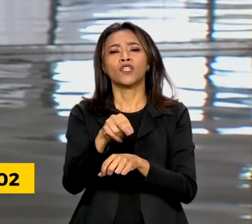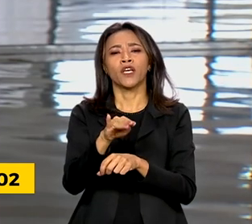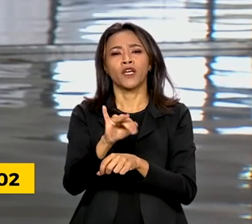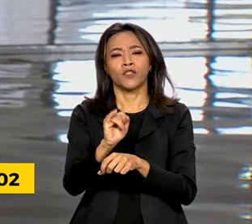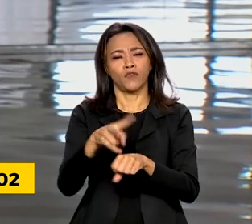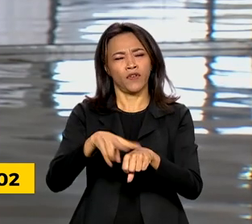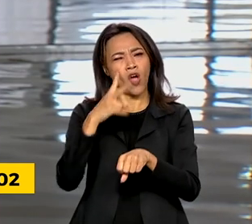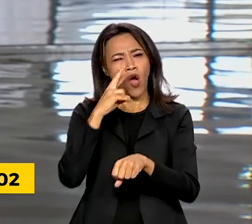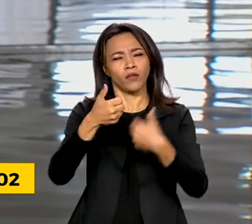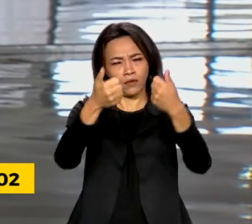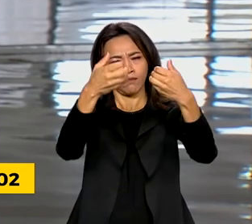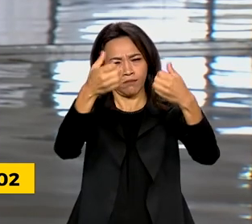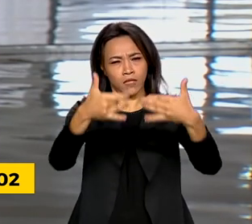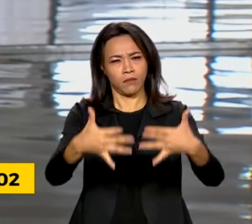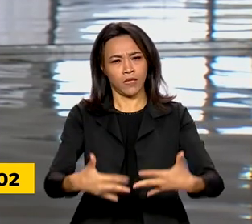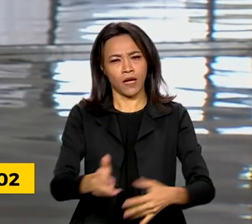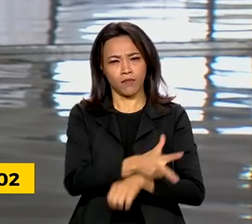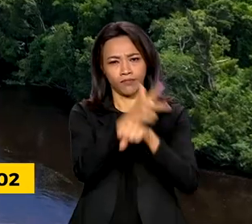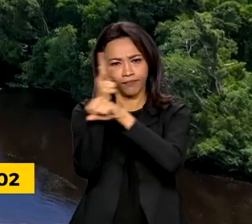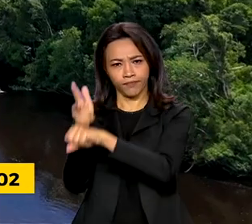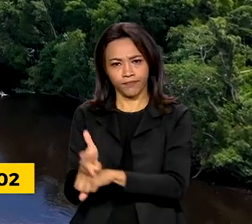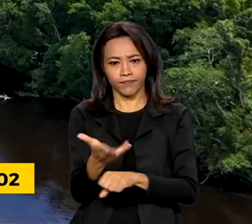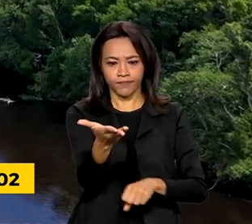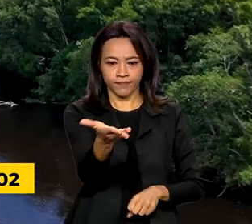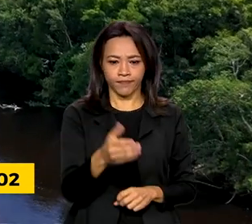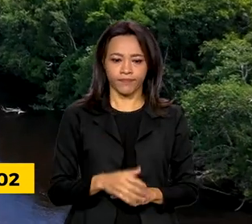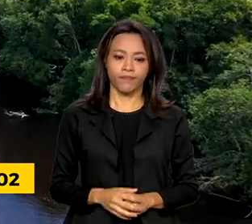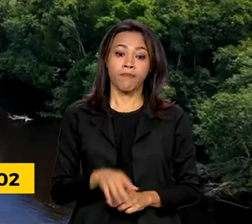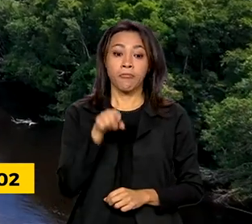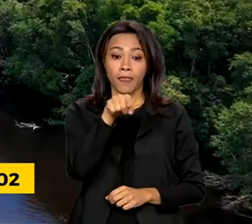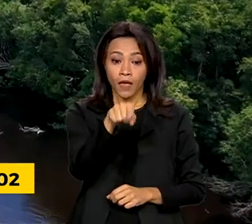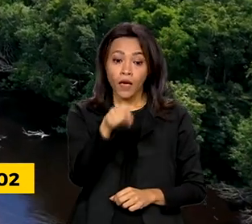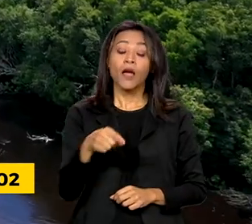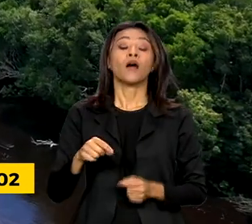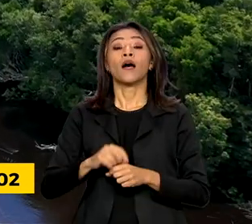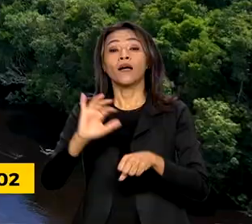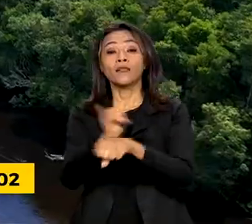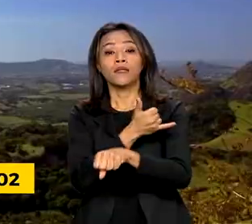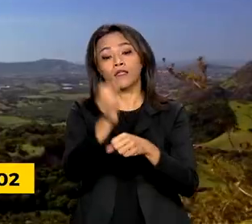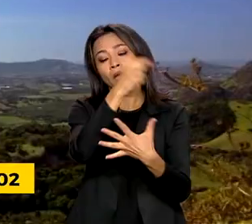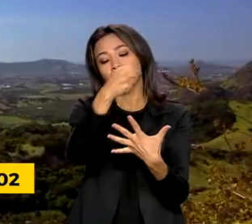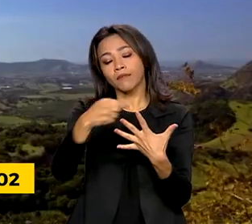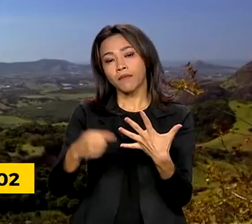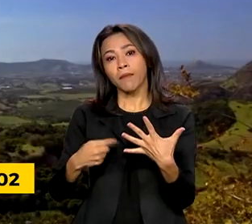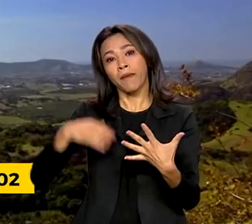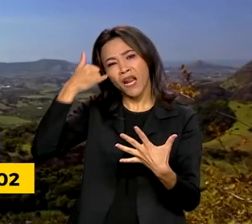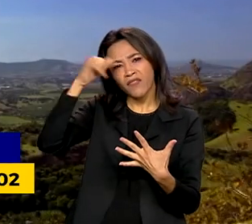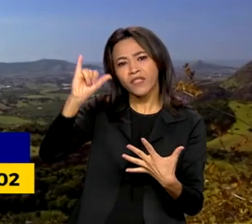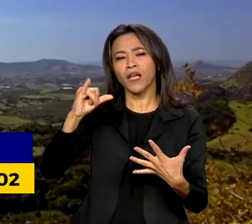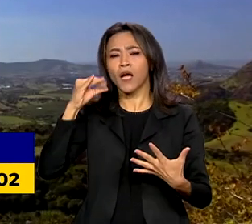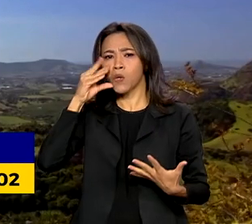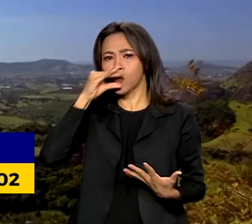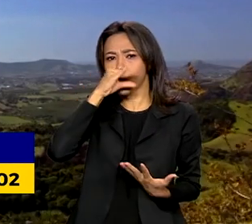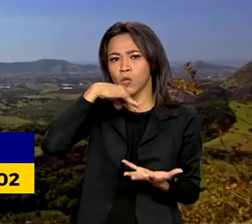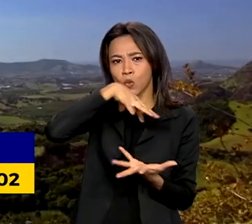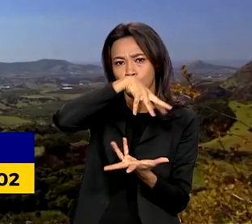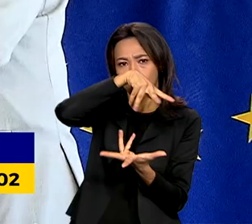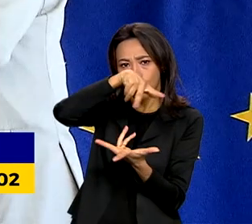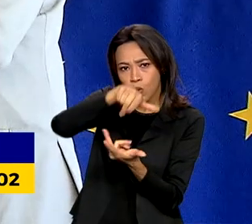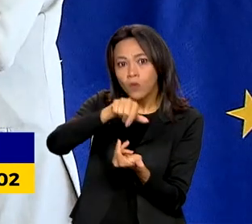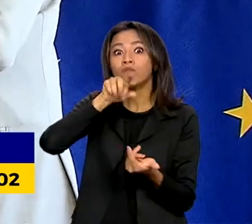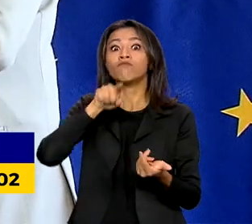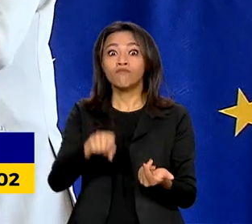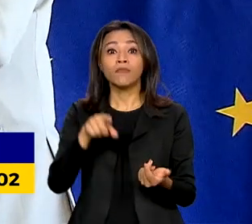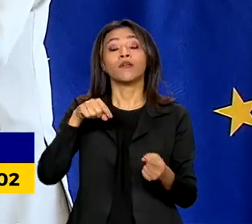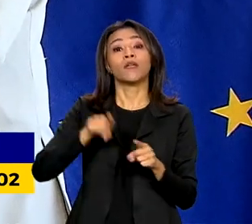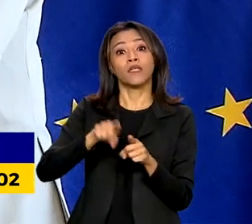assunto na reportagem. Ações de combate às mudanças do clima e de promoção do desenvolvimento sustentável foram